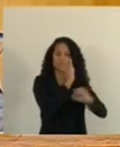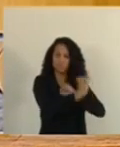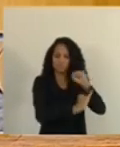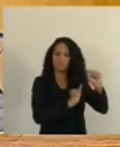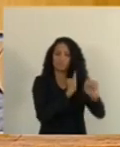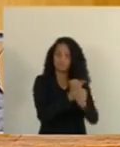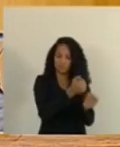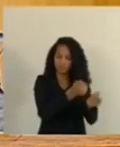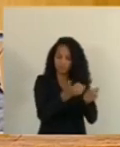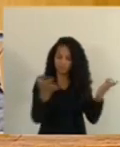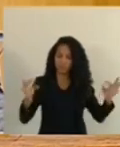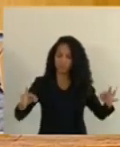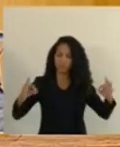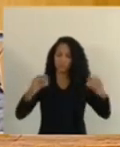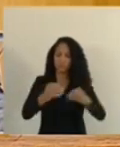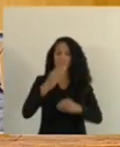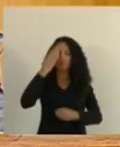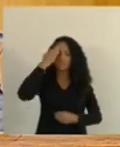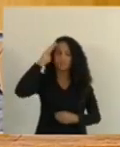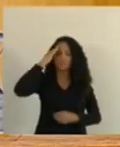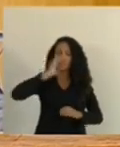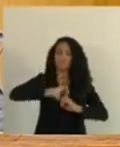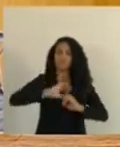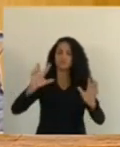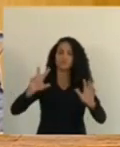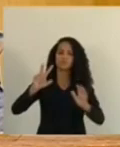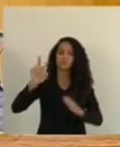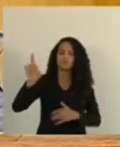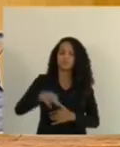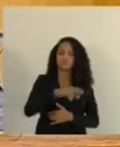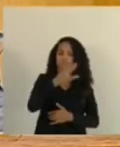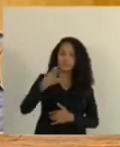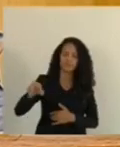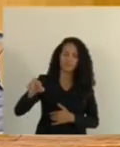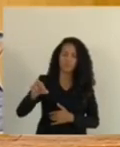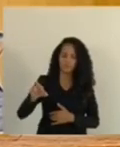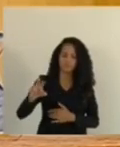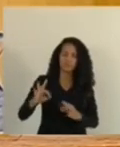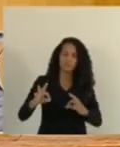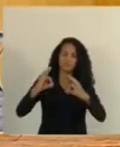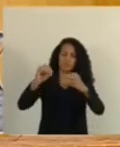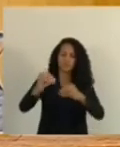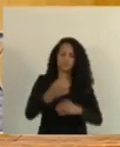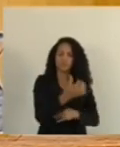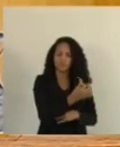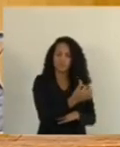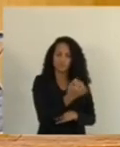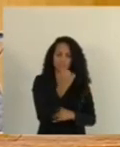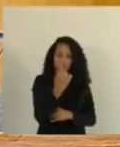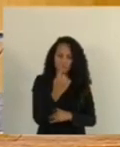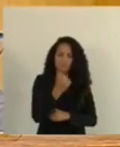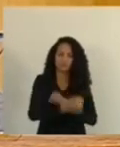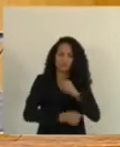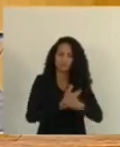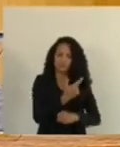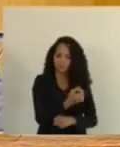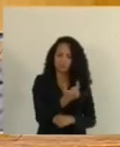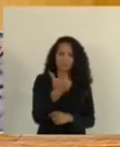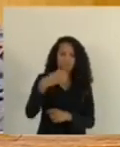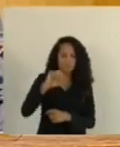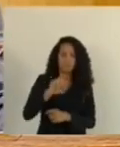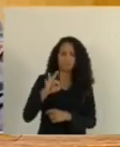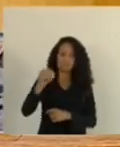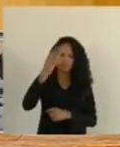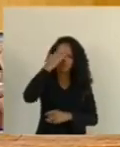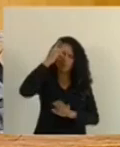justificar a inviabilidade do veto do governador ao projeto de lei 661-2019. Como os colegas sabem, o projeto